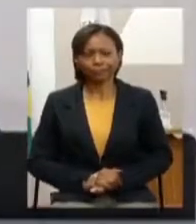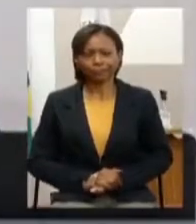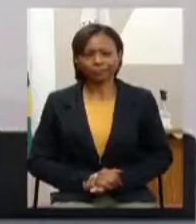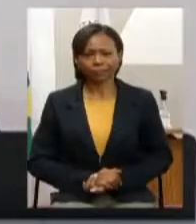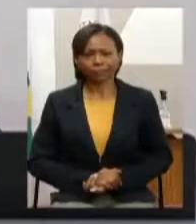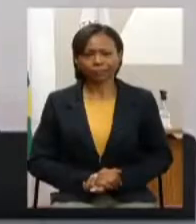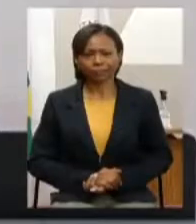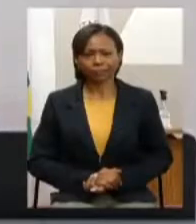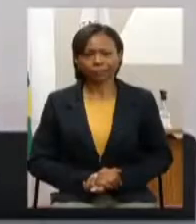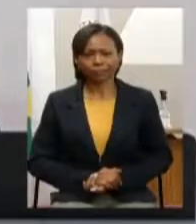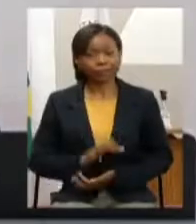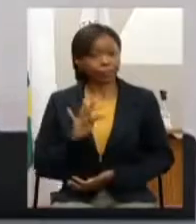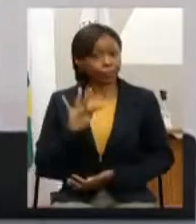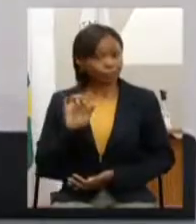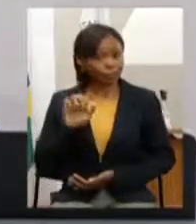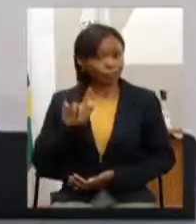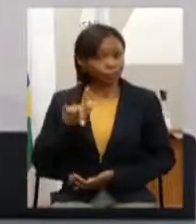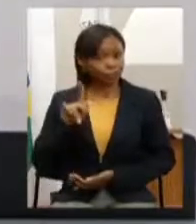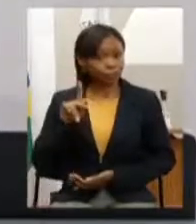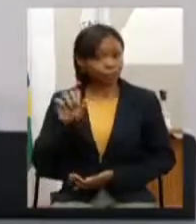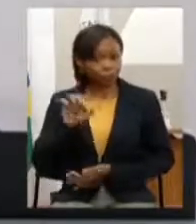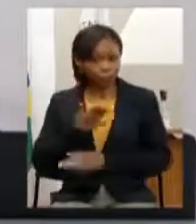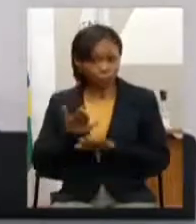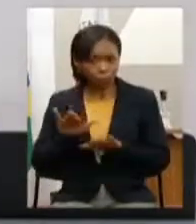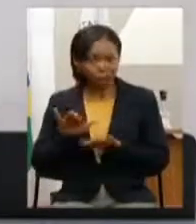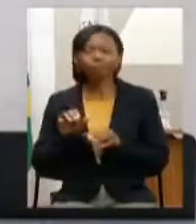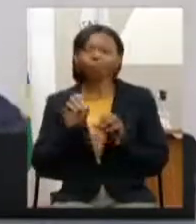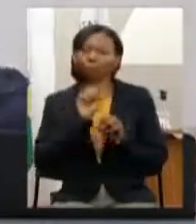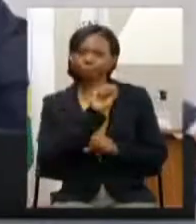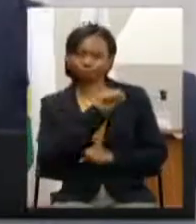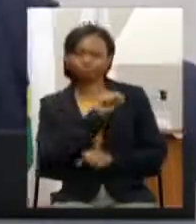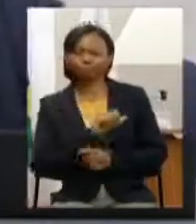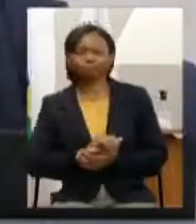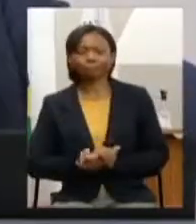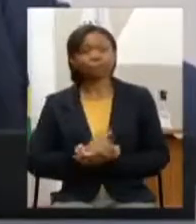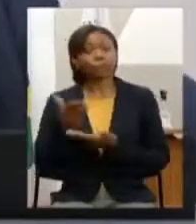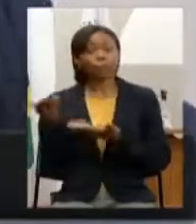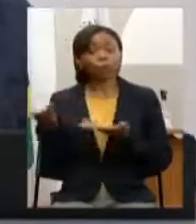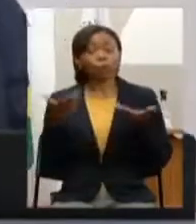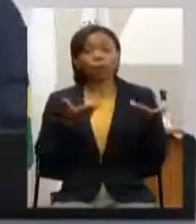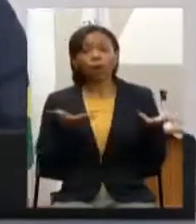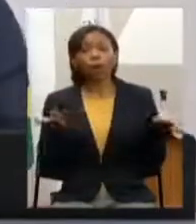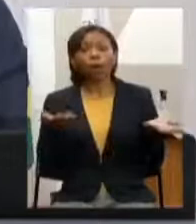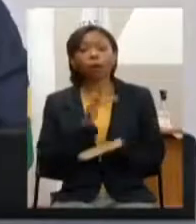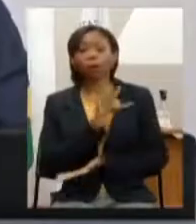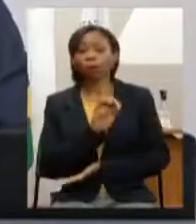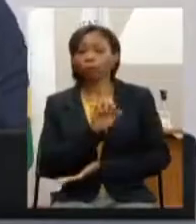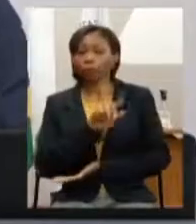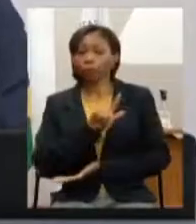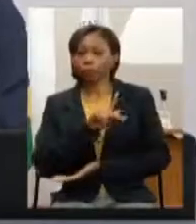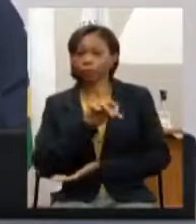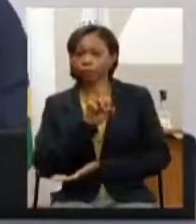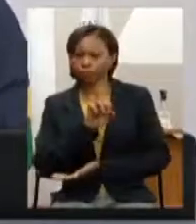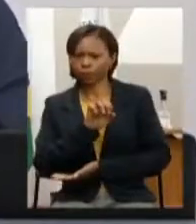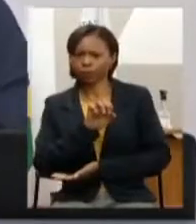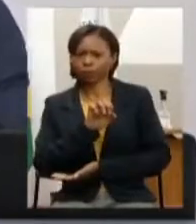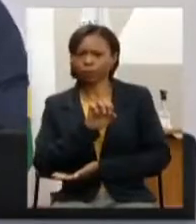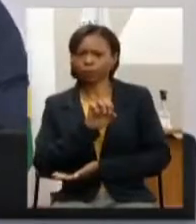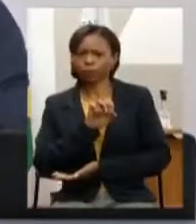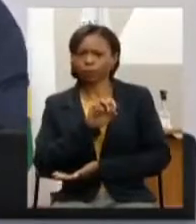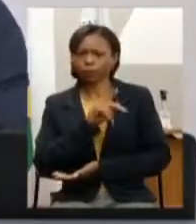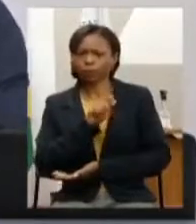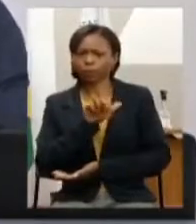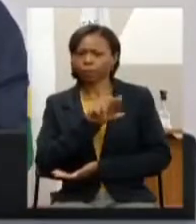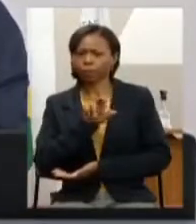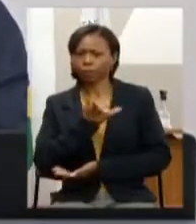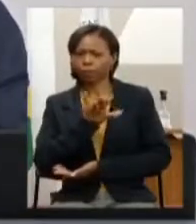concluiu Felipe sim passo agora para Felipe Magno Parreiras